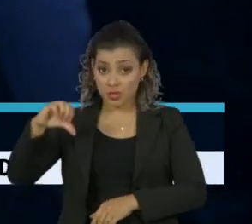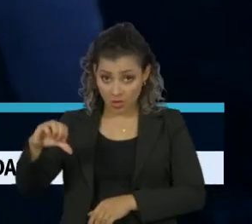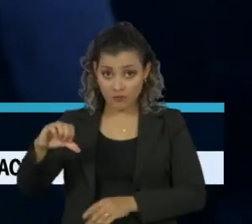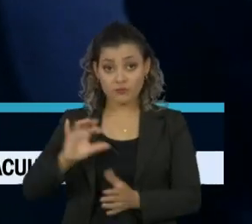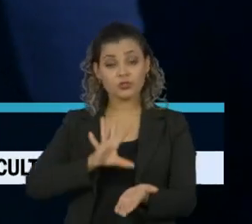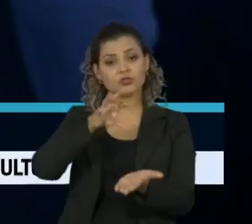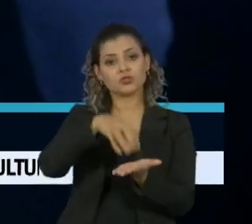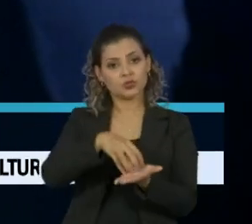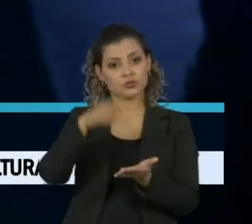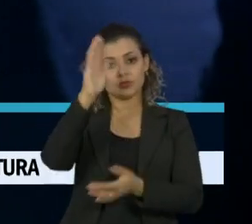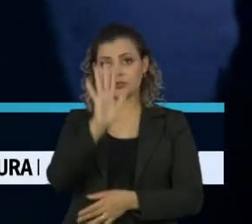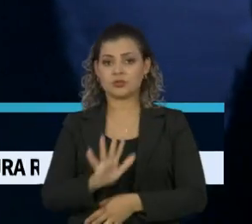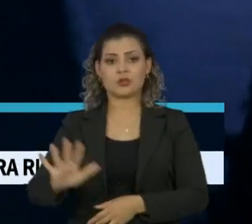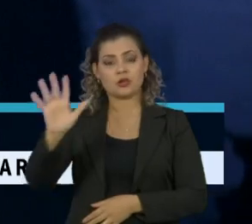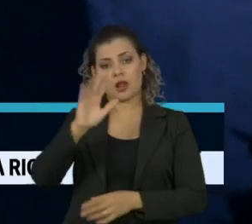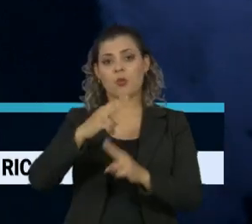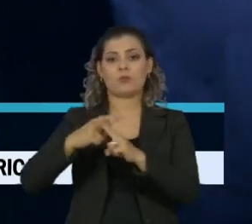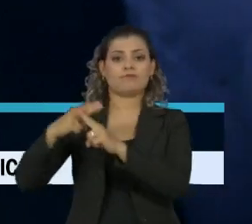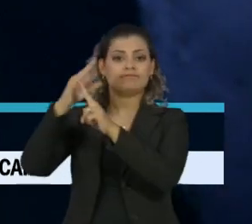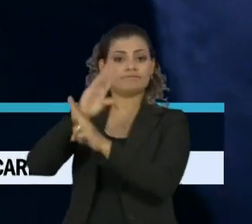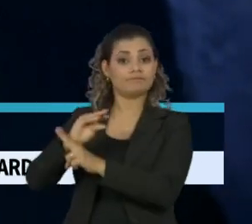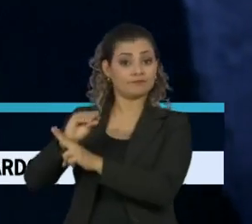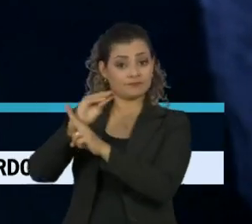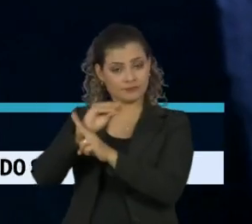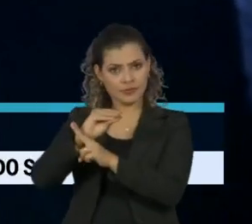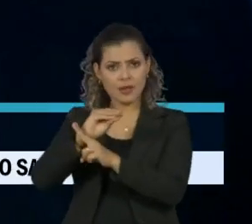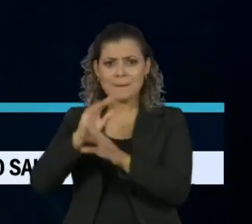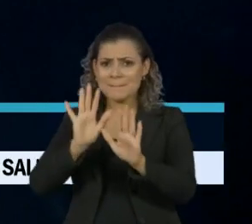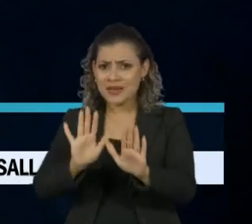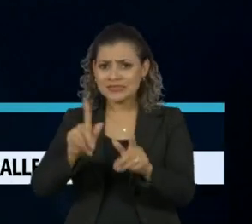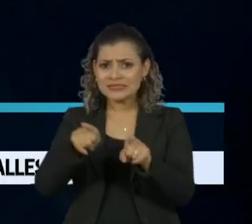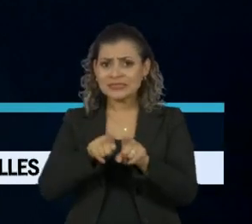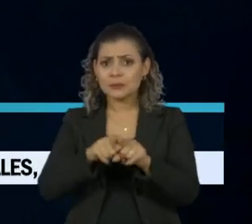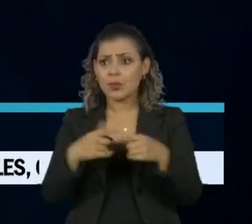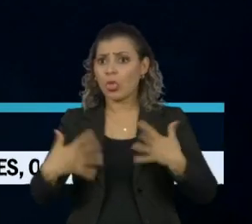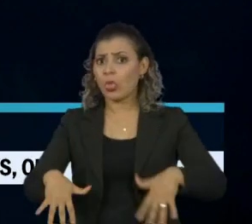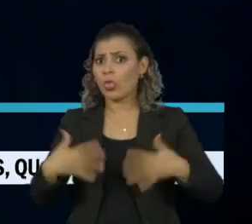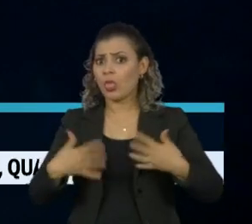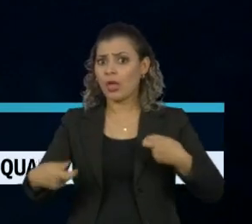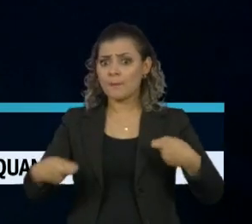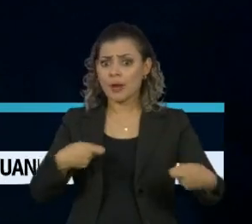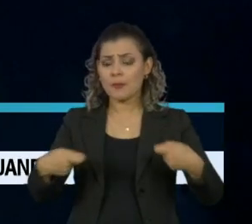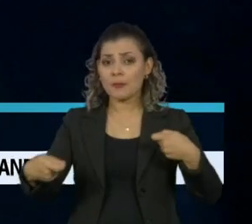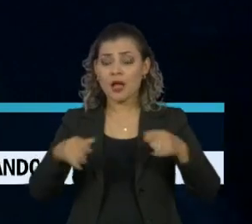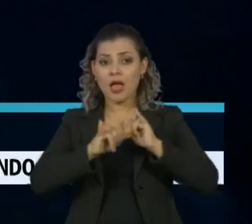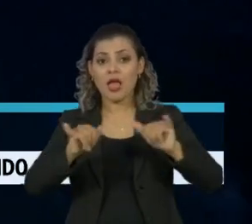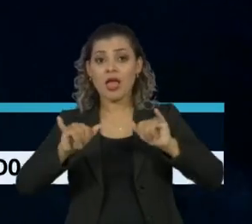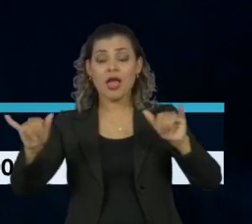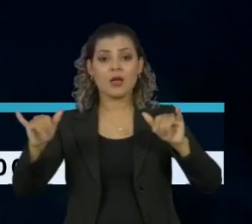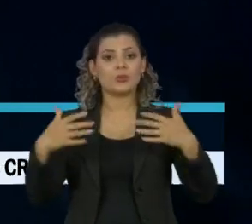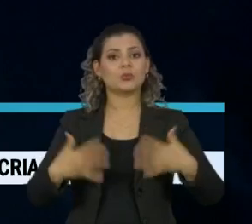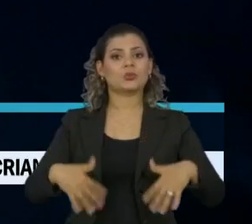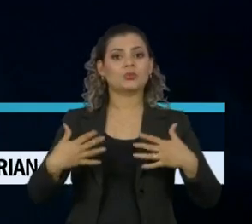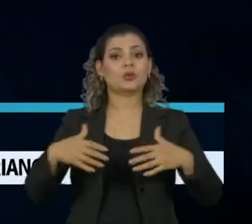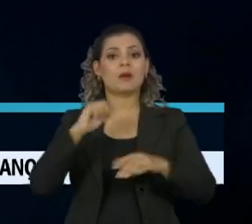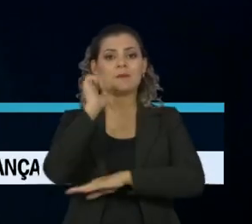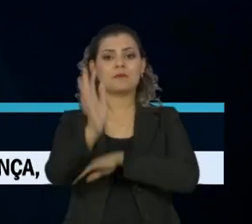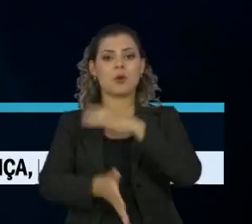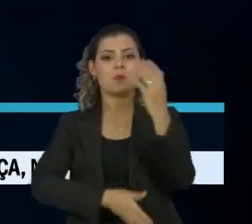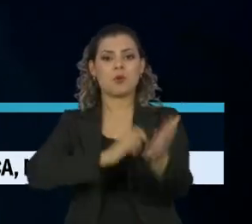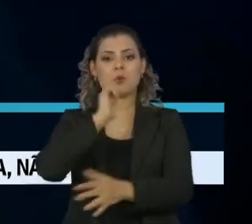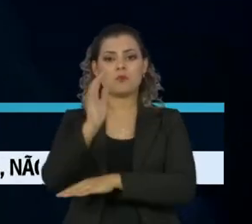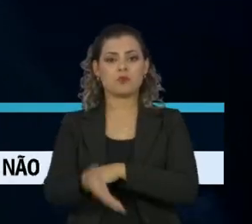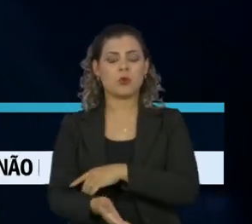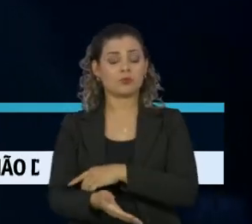Instituto Nacional de Pesquisas Espaciais. Enquanto isso, uma chuva de bravatas e memes agrava a crise do desmatamento da